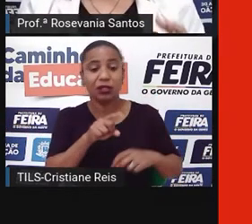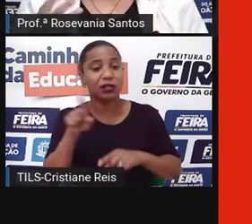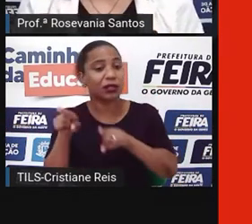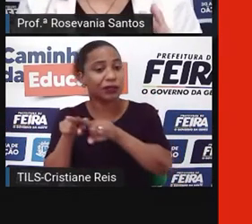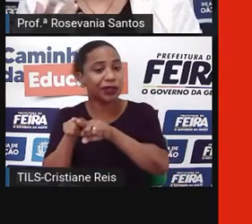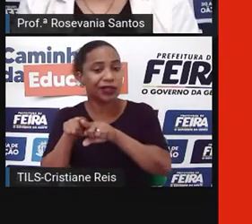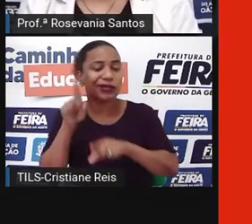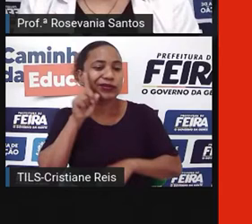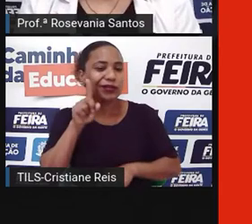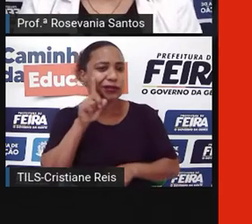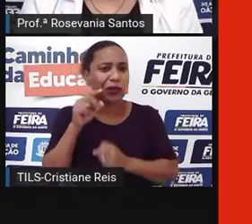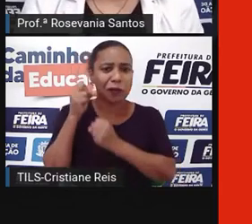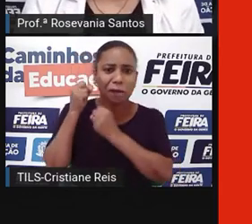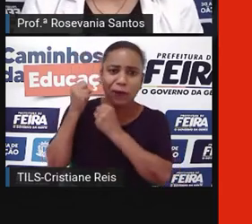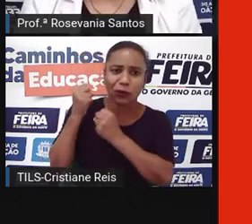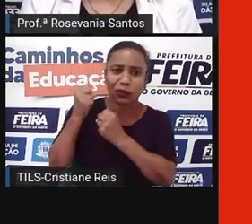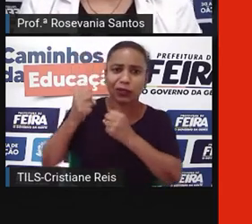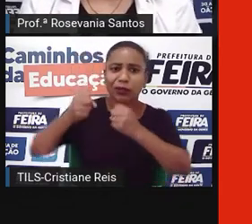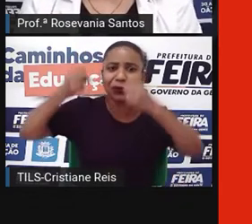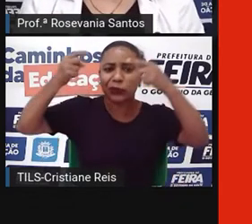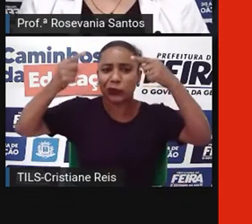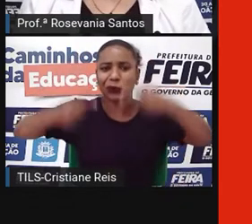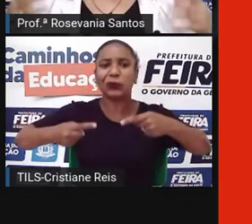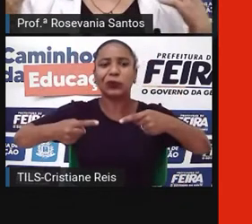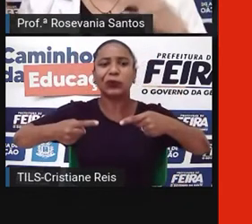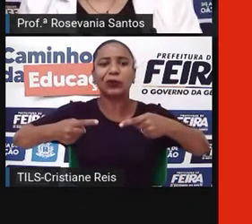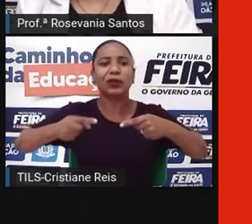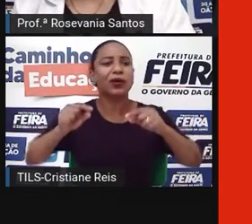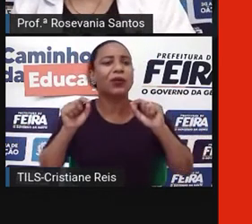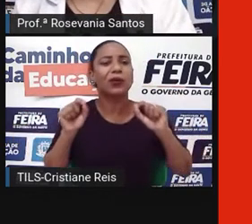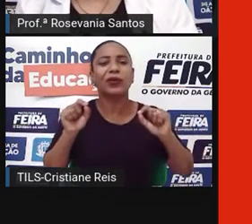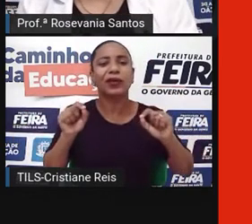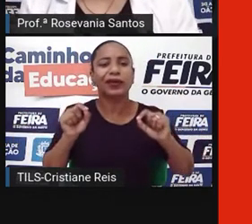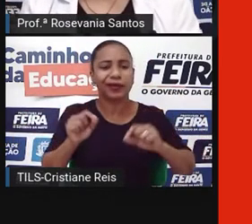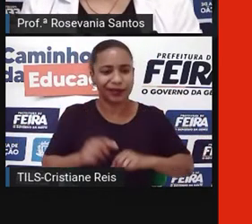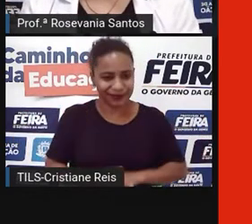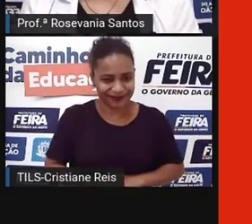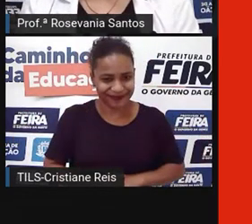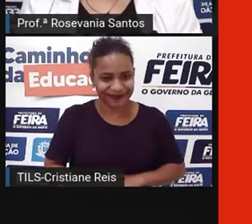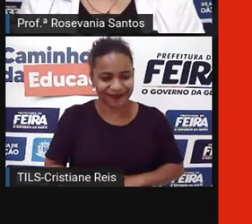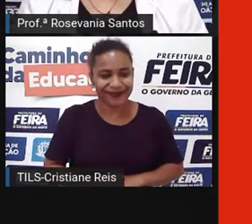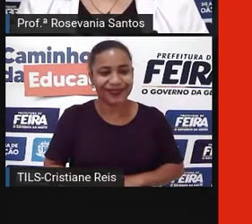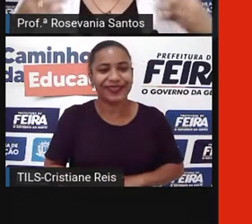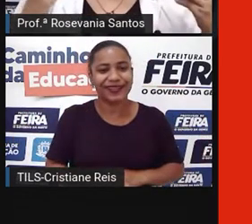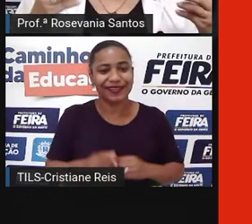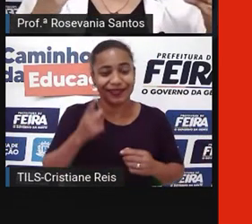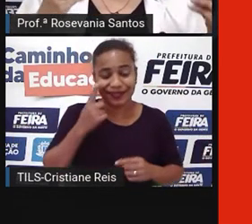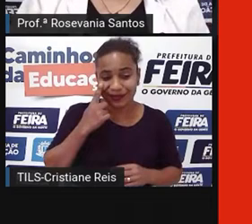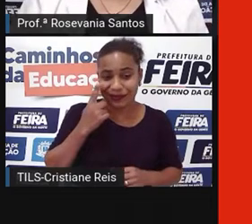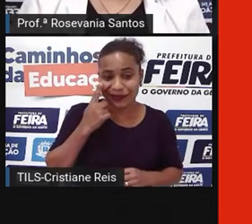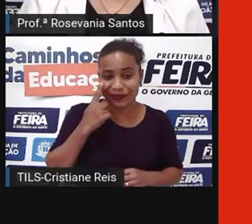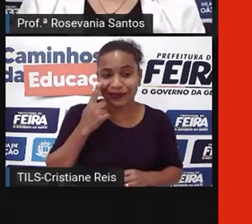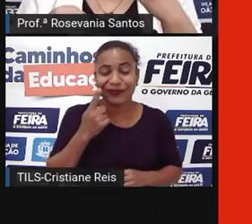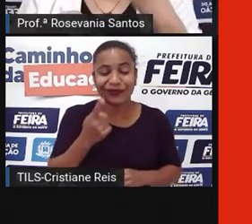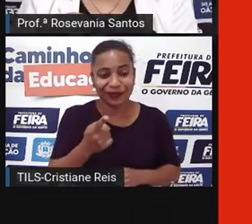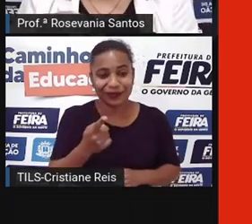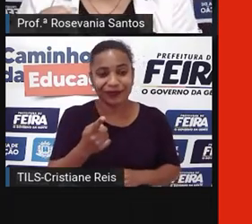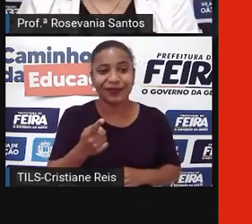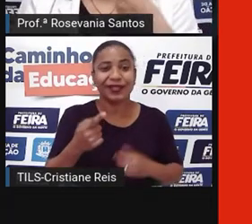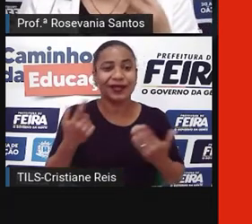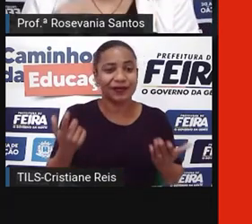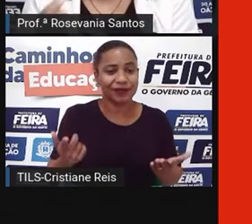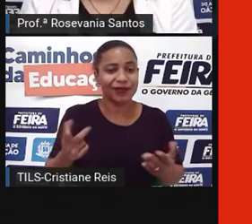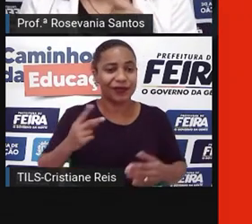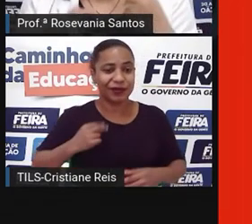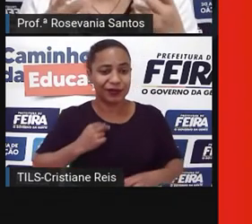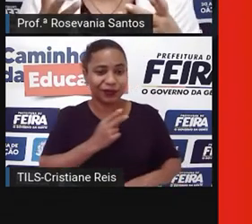elas são as duas maiores economias do mundo, então, o que a gente está buscando aí, a gente está buscando maiores